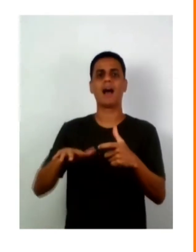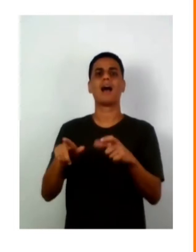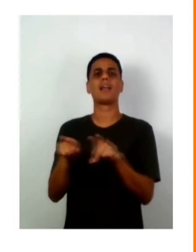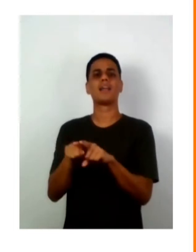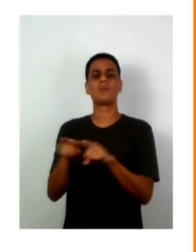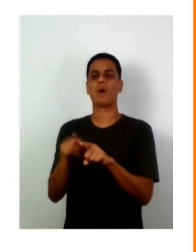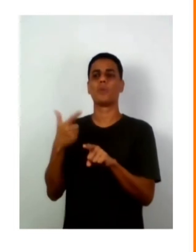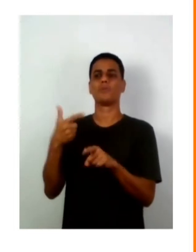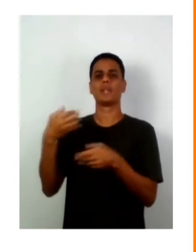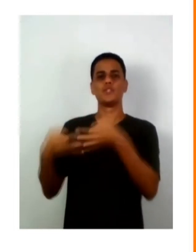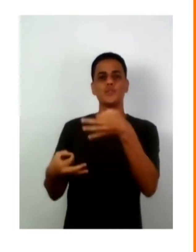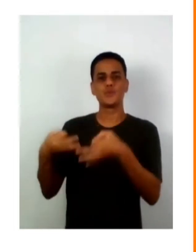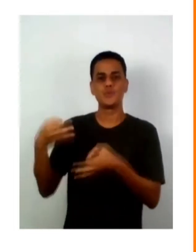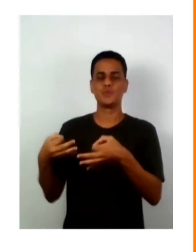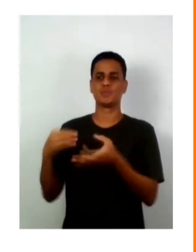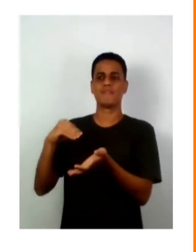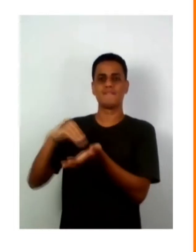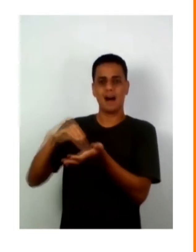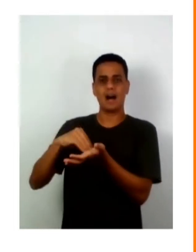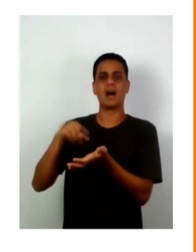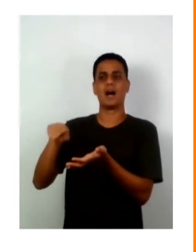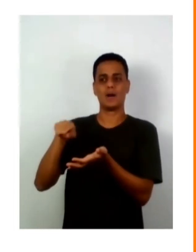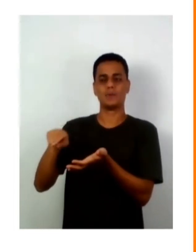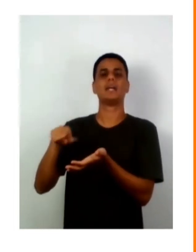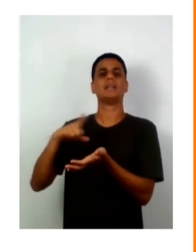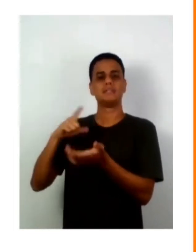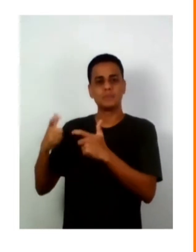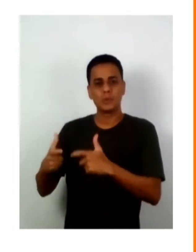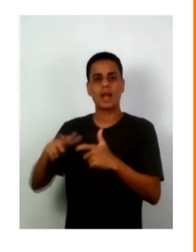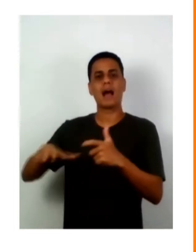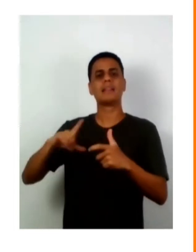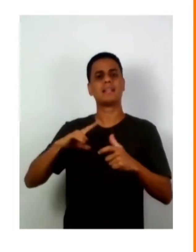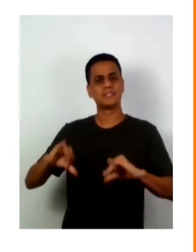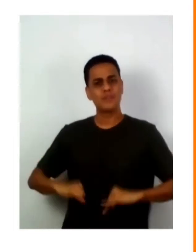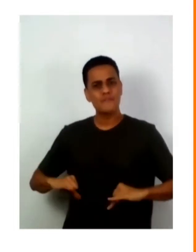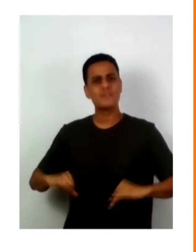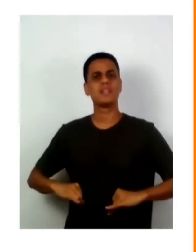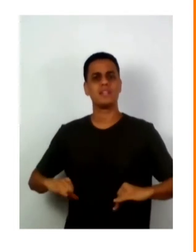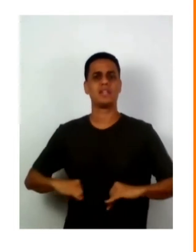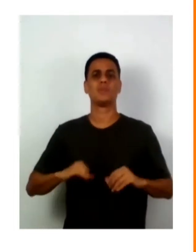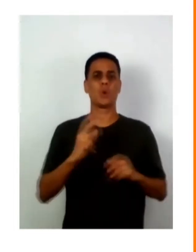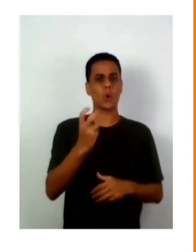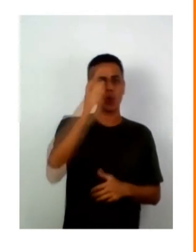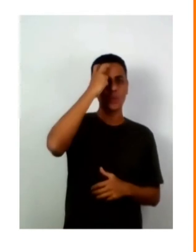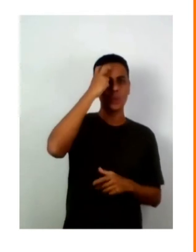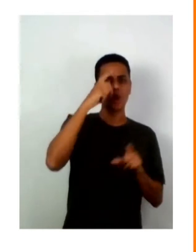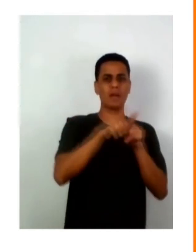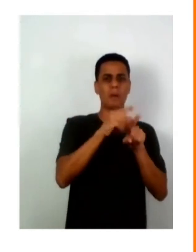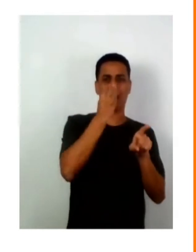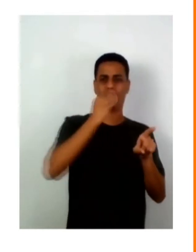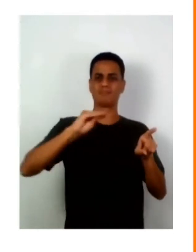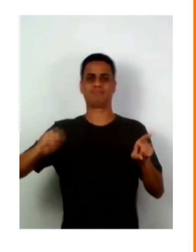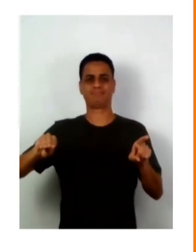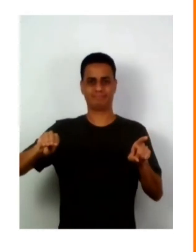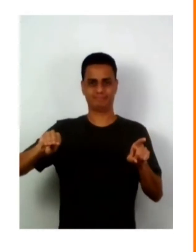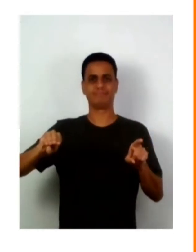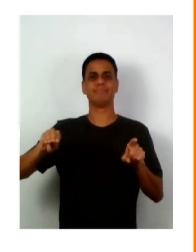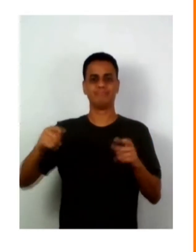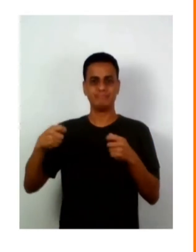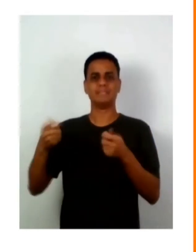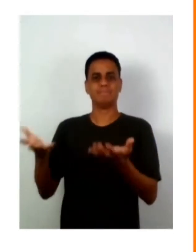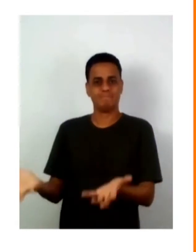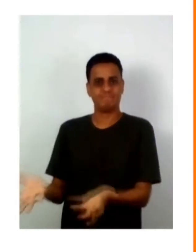desfavoráveis ou injustos, ou contextos que deixaram no